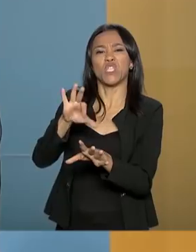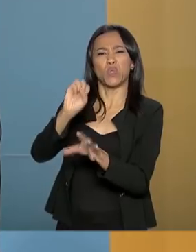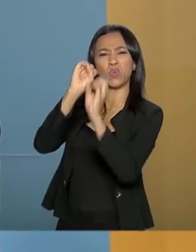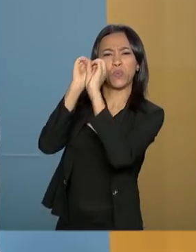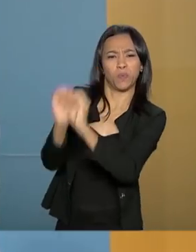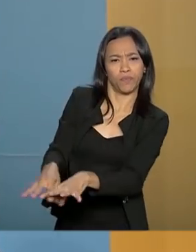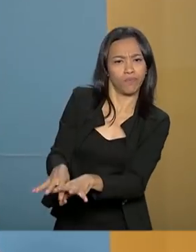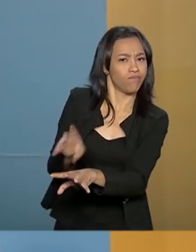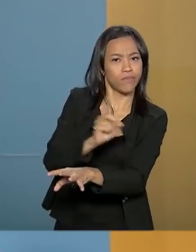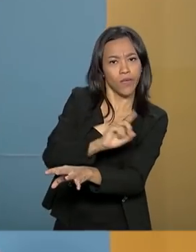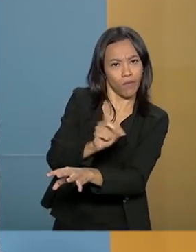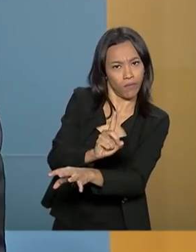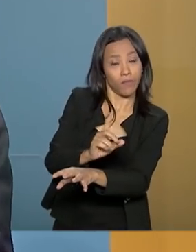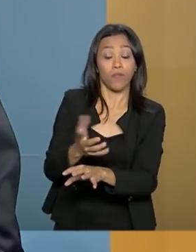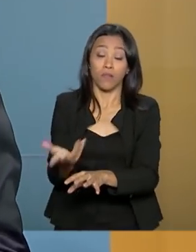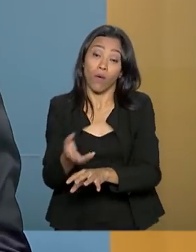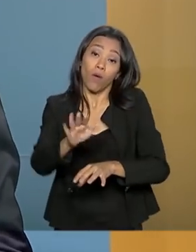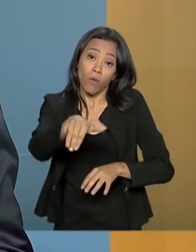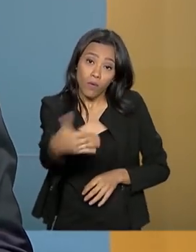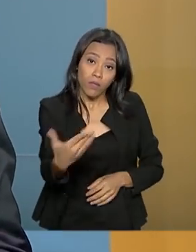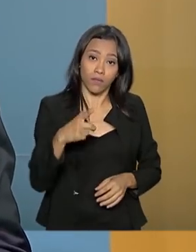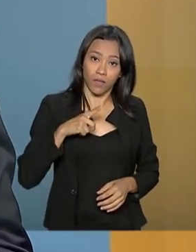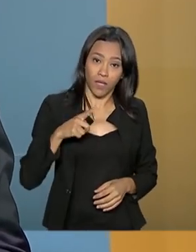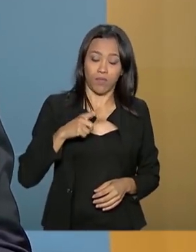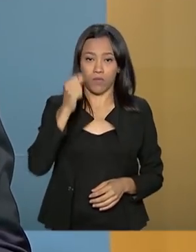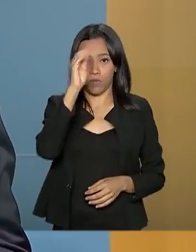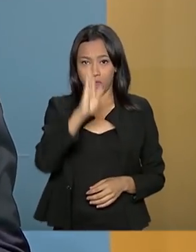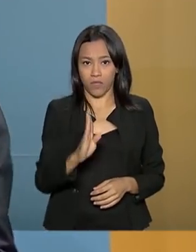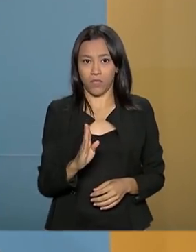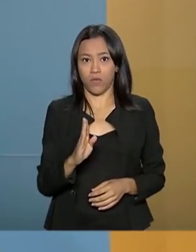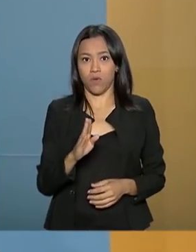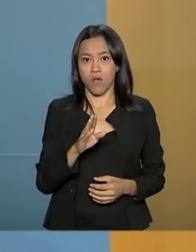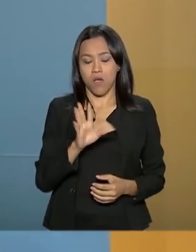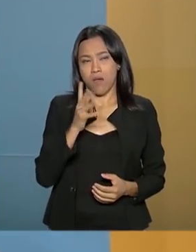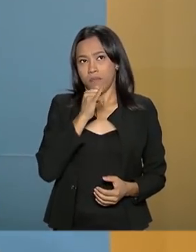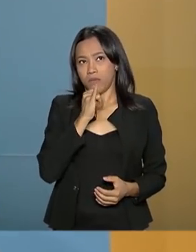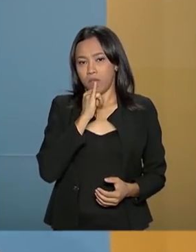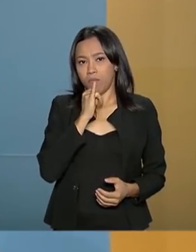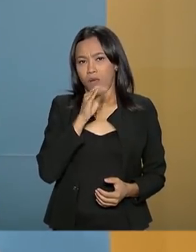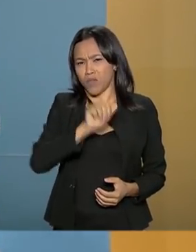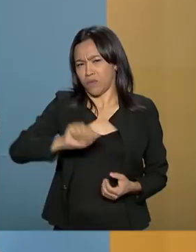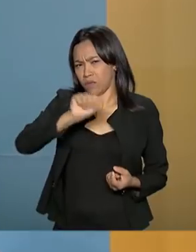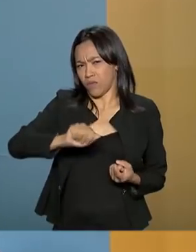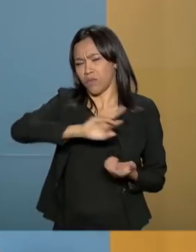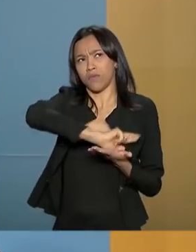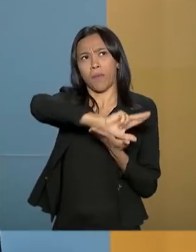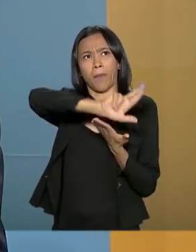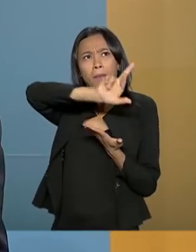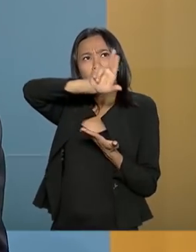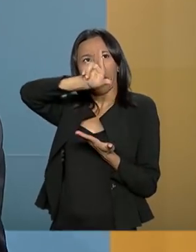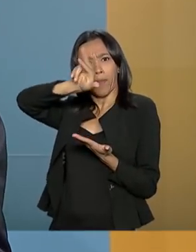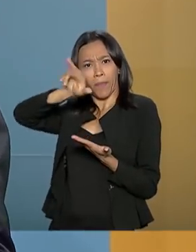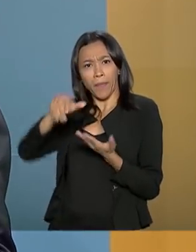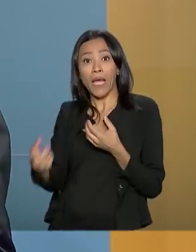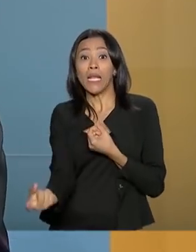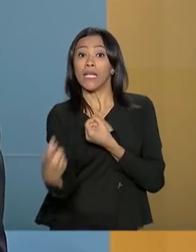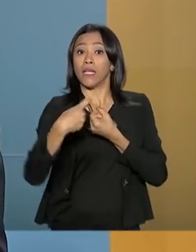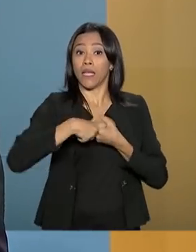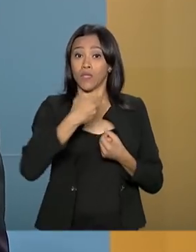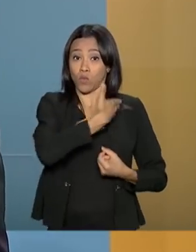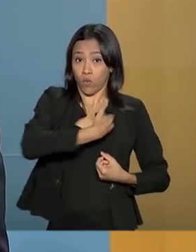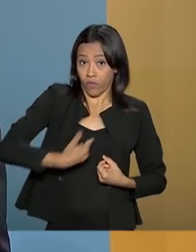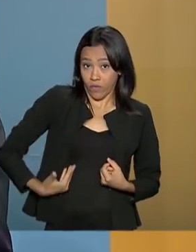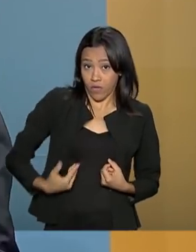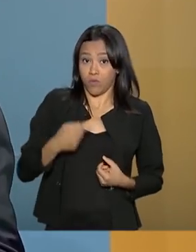quando nós temos, e efetivamente nós temos no Brasil muitas entidades da sociedade civil ligadas aos governos municipais e